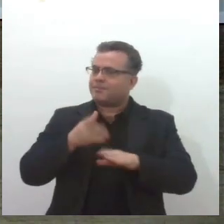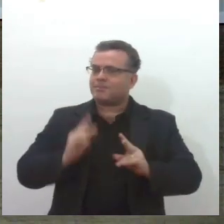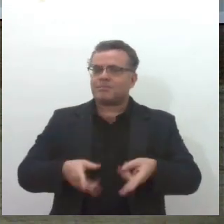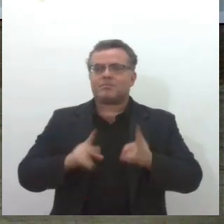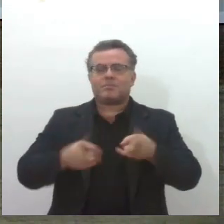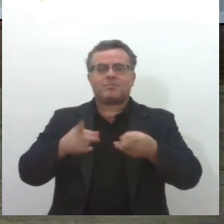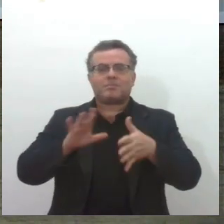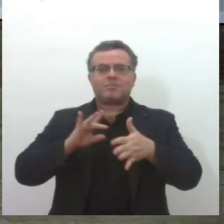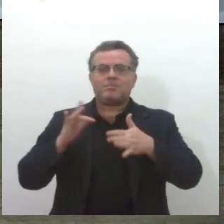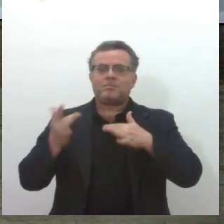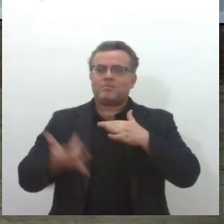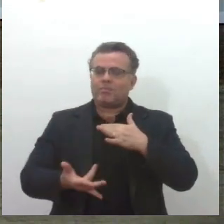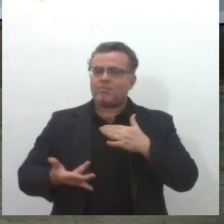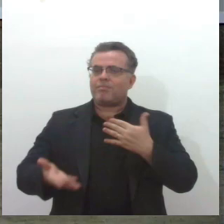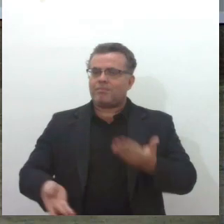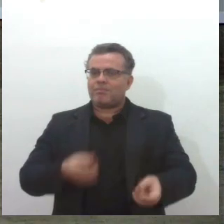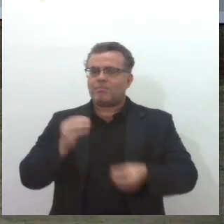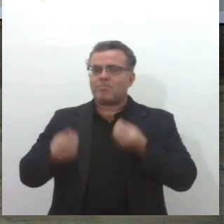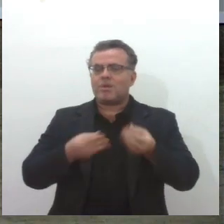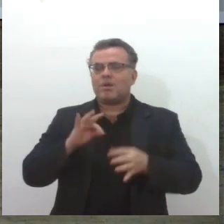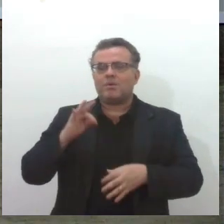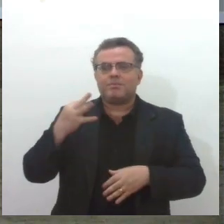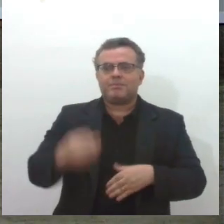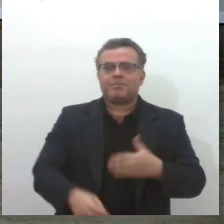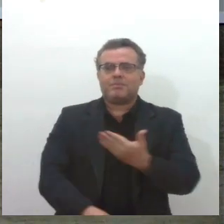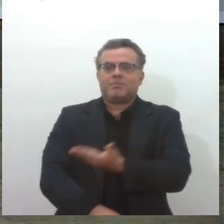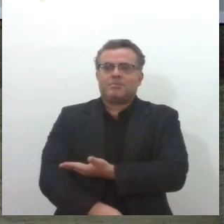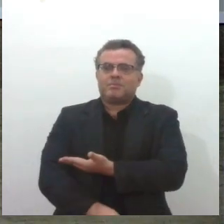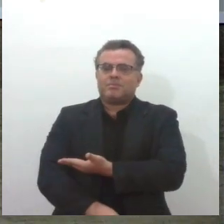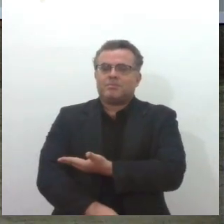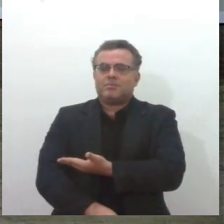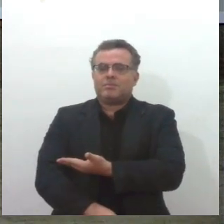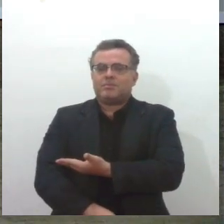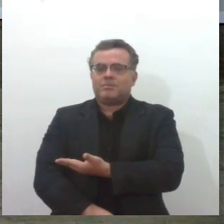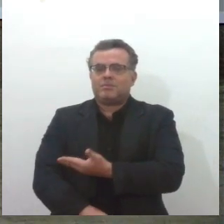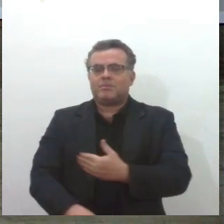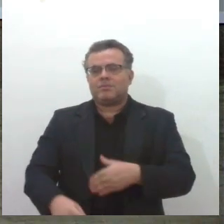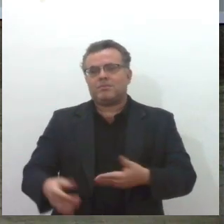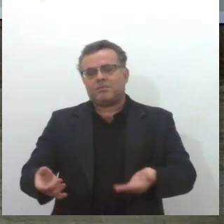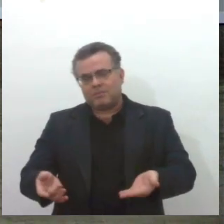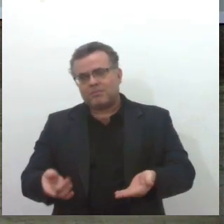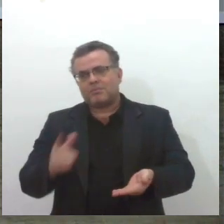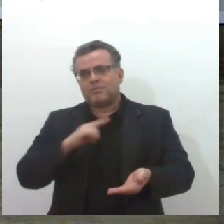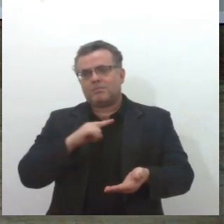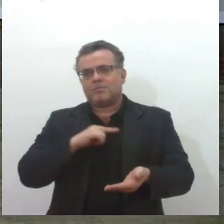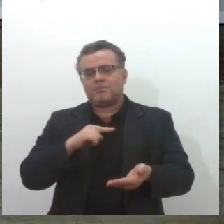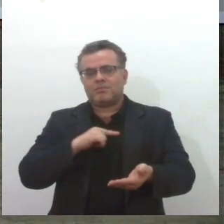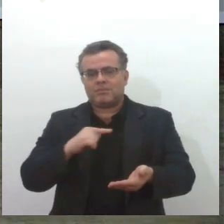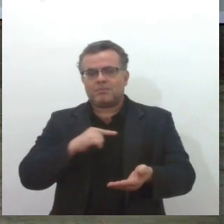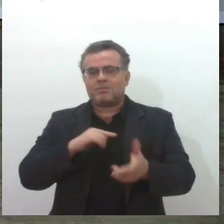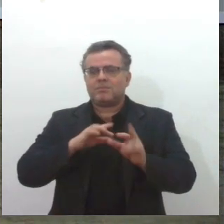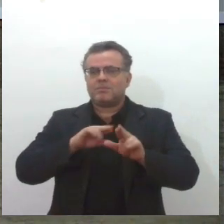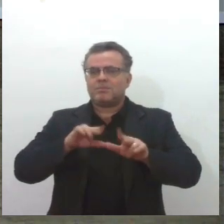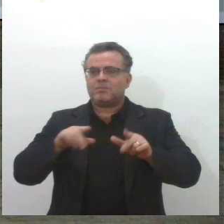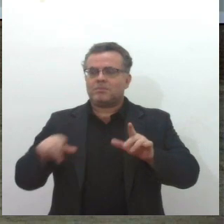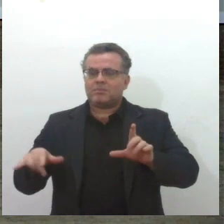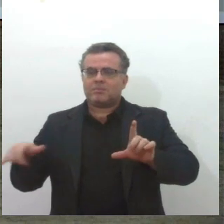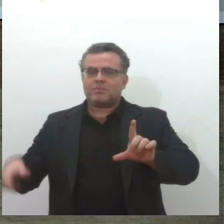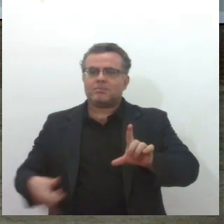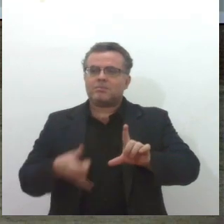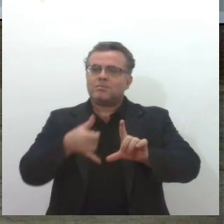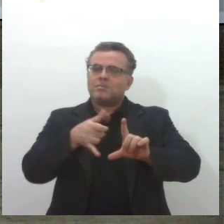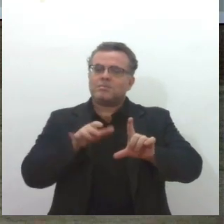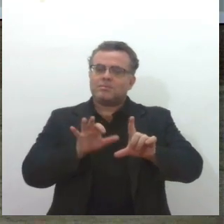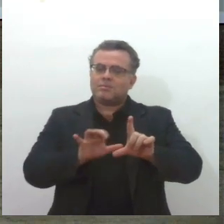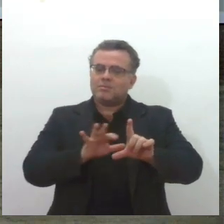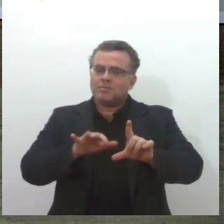da TV Alese, seguindo e interagindo com as redes sociais. Facebook e Instagram, arroba TV Alese 5.2, no Twitter, arroba TV